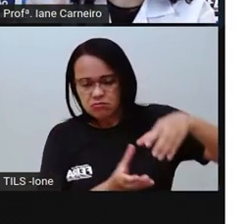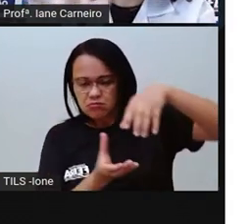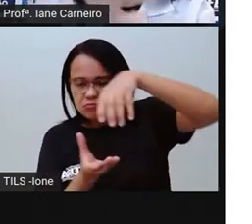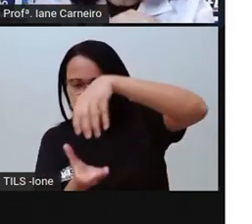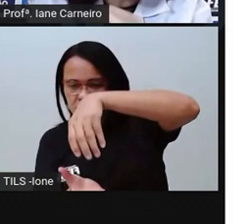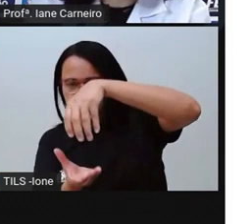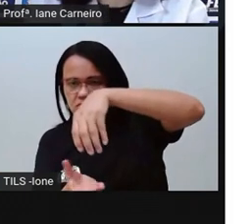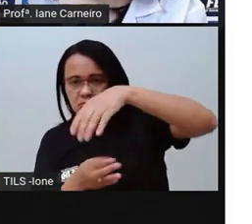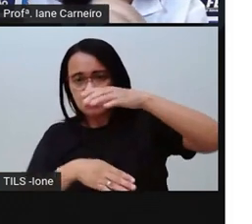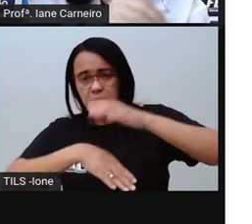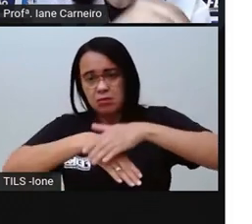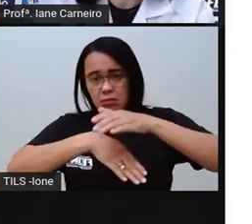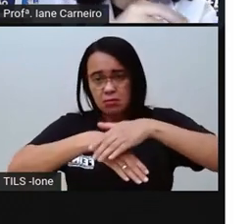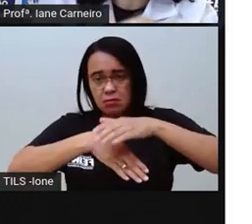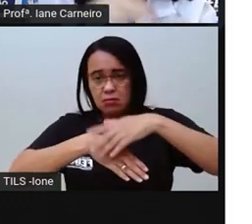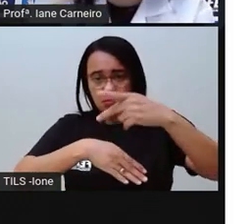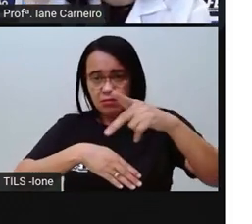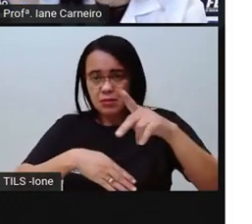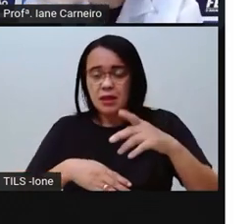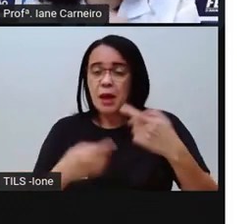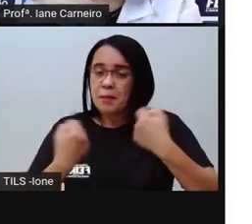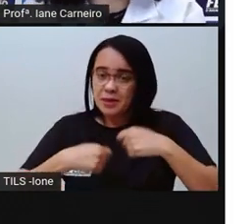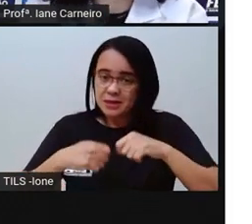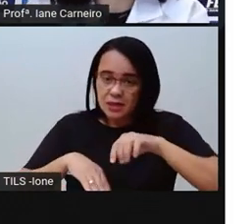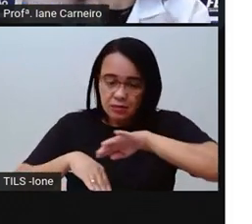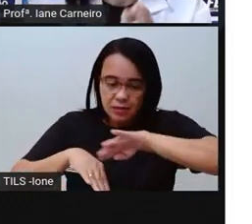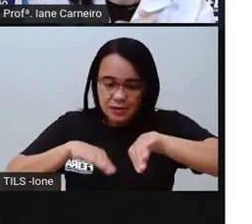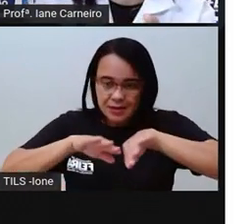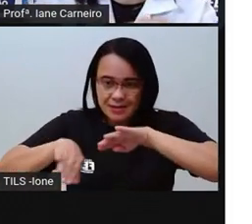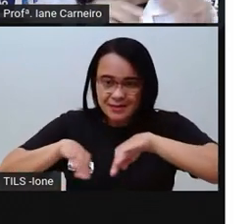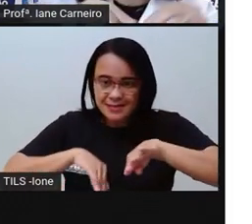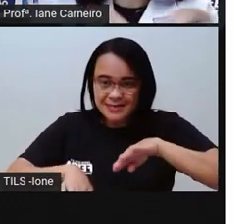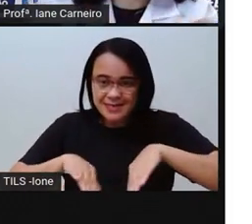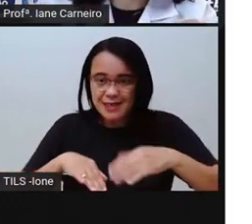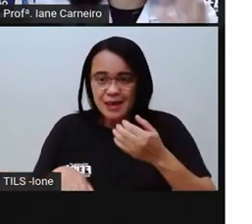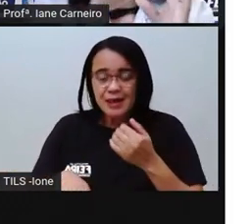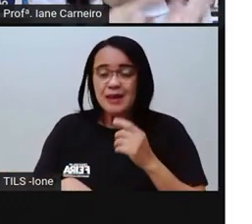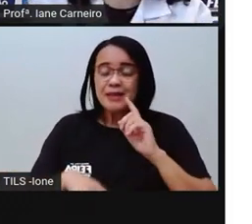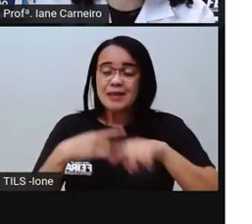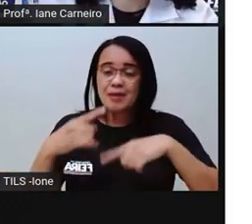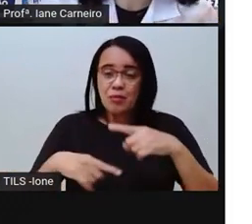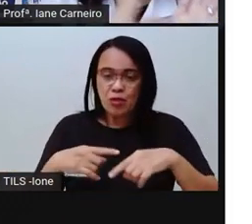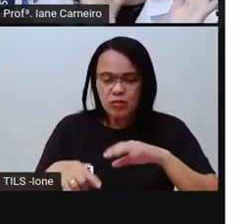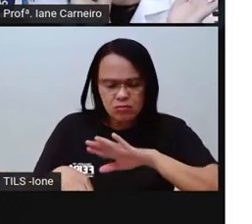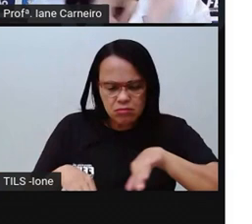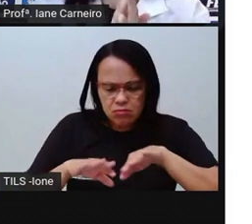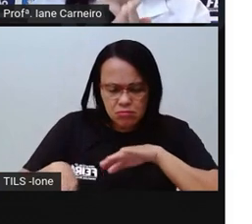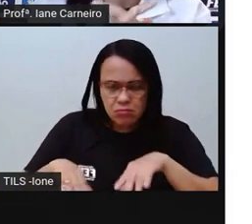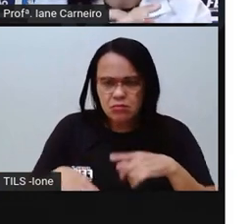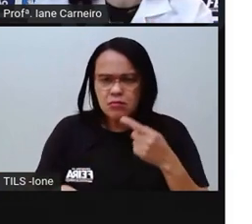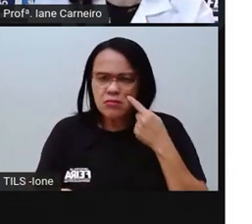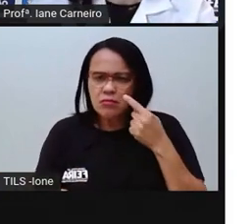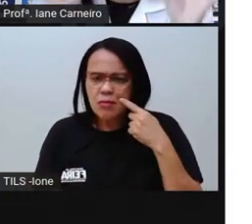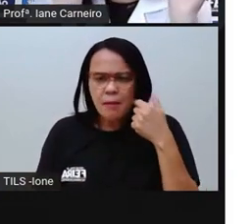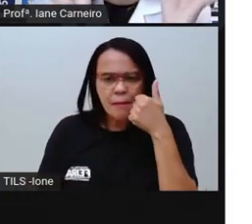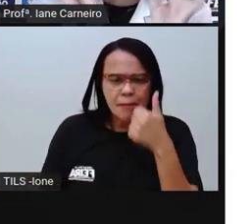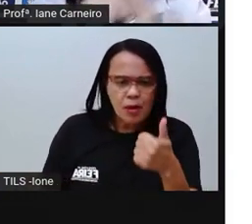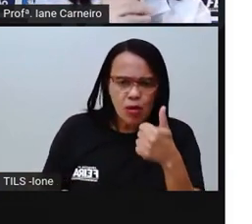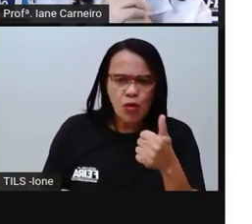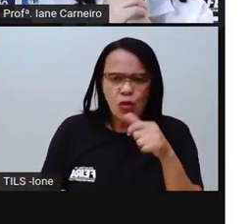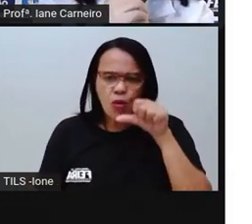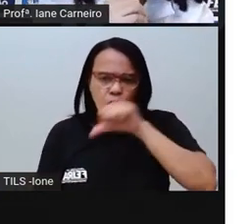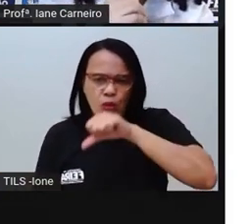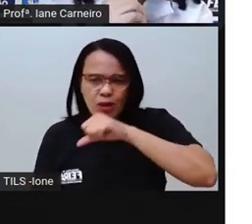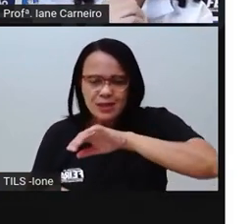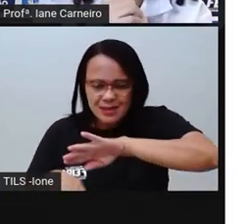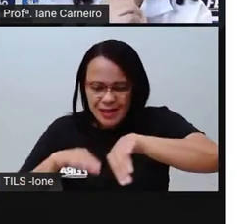catando, né? Separando o feijão que estava bom, o feijão que não estava bom, se tivesse algum bagacinho, eu tirava, então era a minha função. Outra